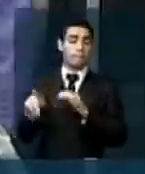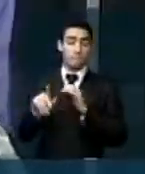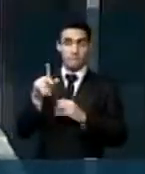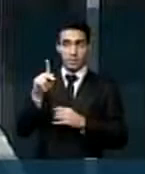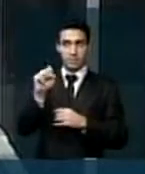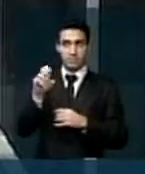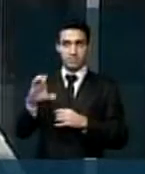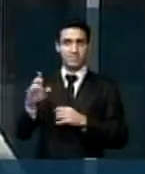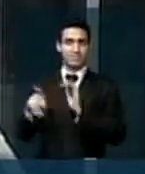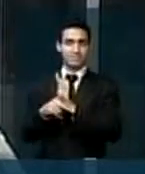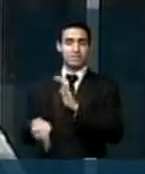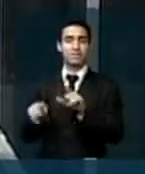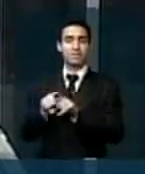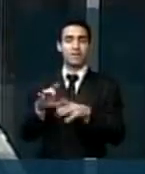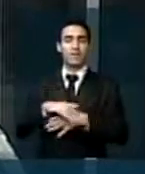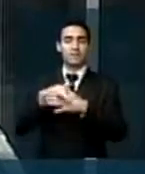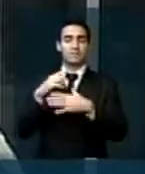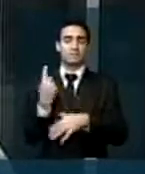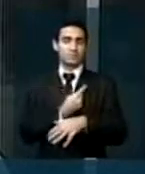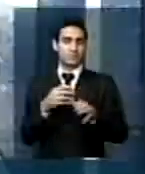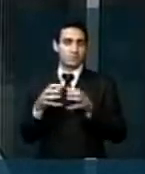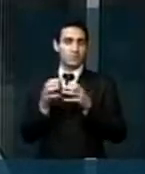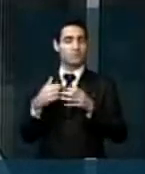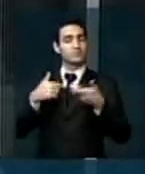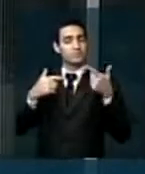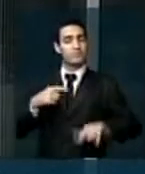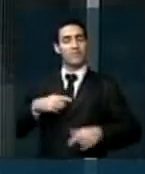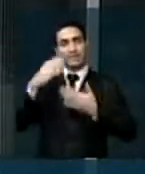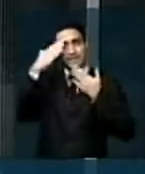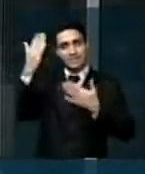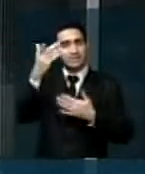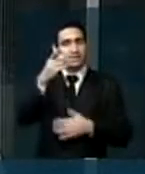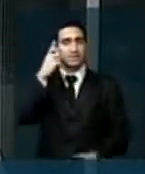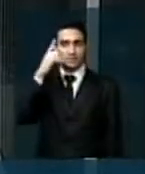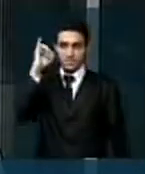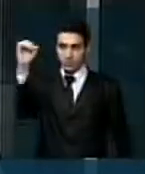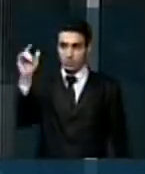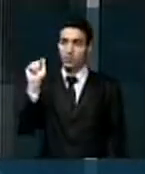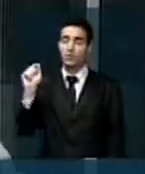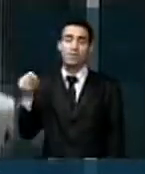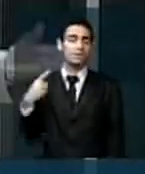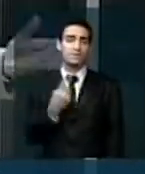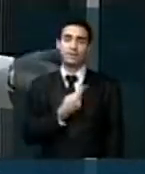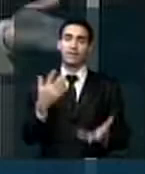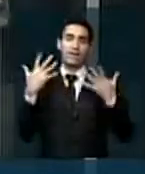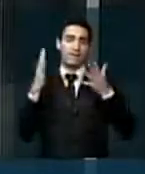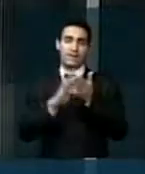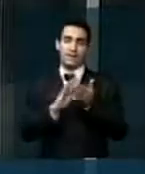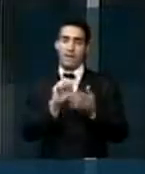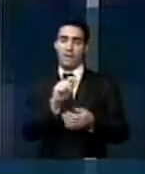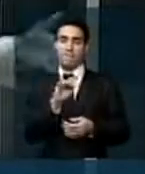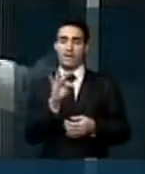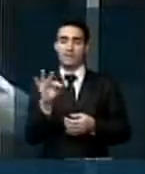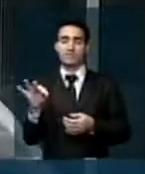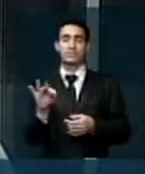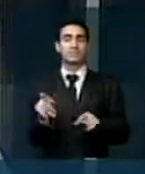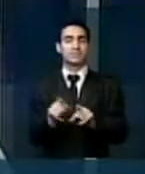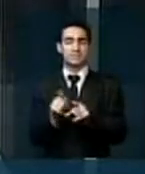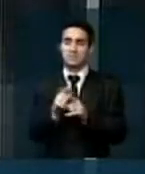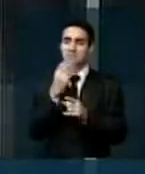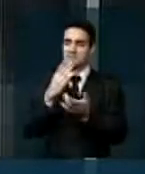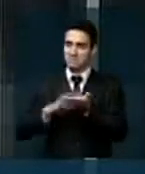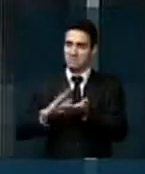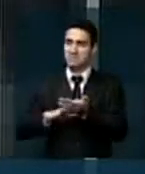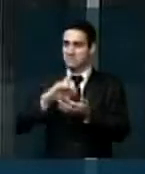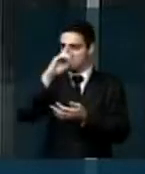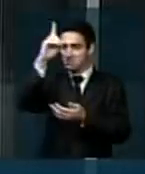representando toda a nossa bancada, mais uma vez, queremos aqui registrar, deputado Eduardo Gomes, nossa alegria pelo aniversário da BERT, pela feliz iniciativa